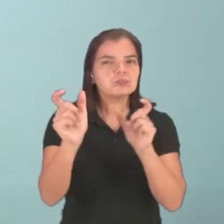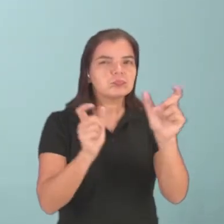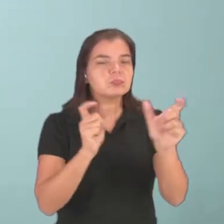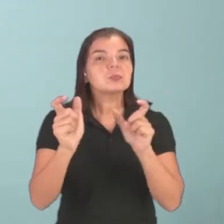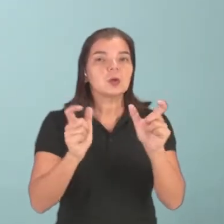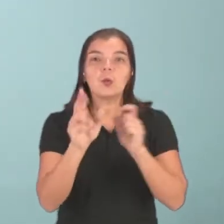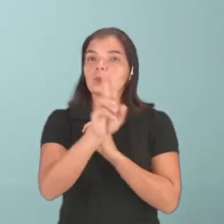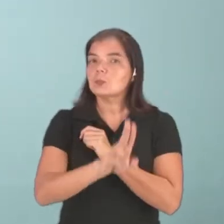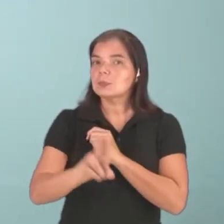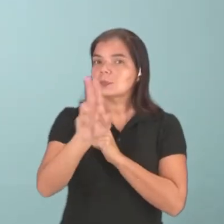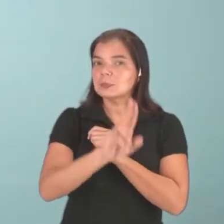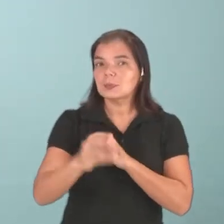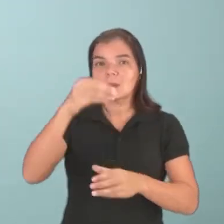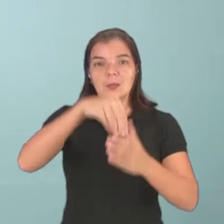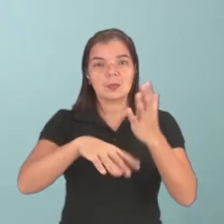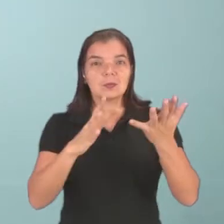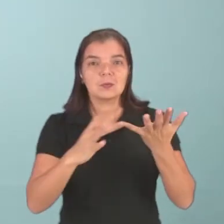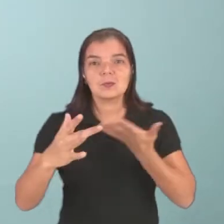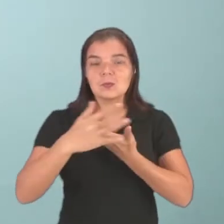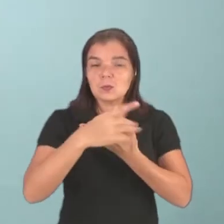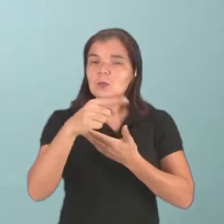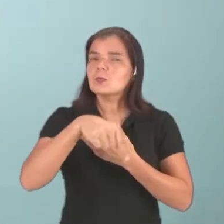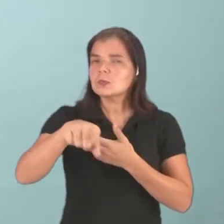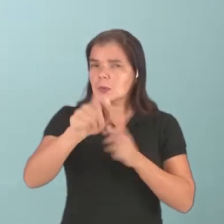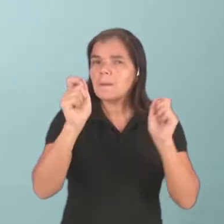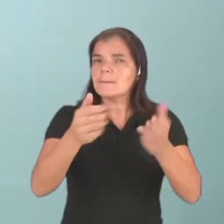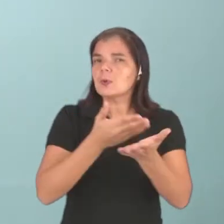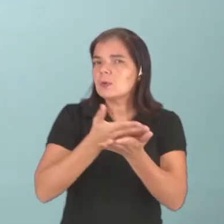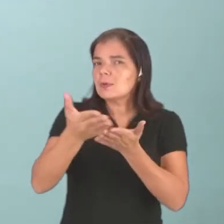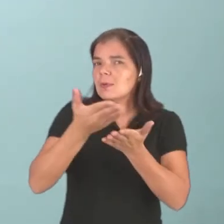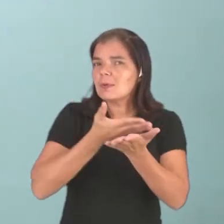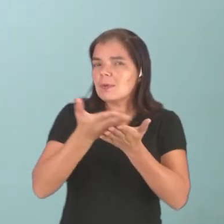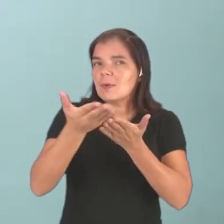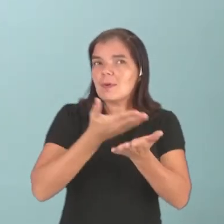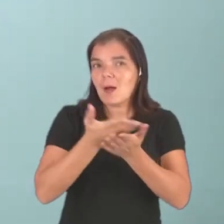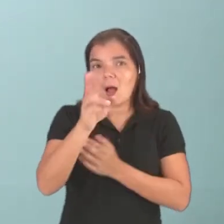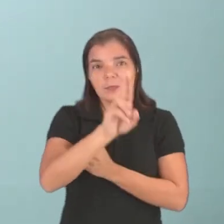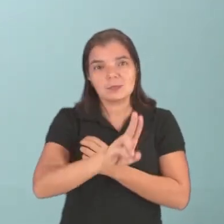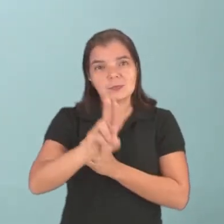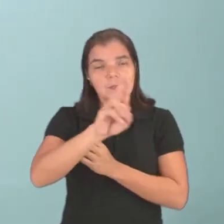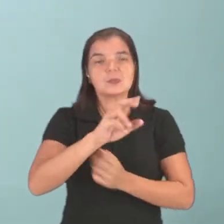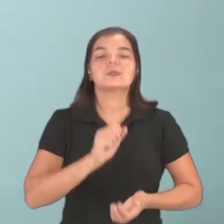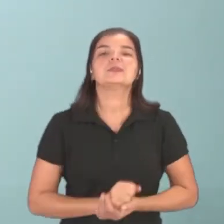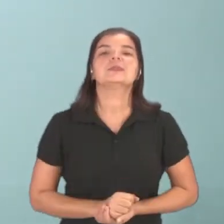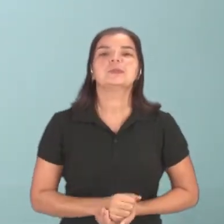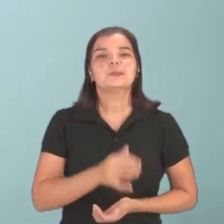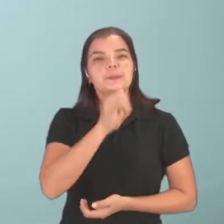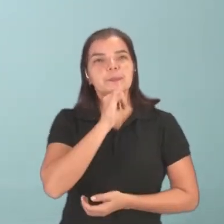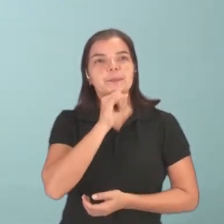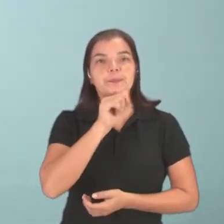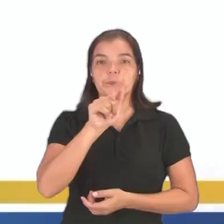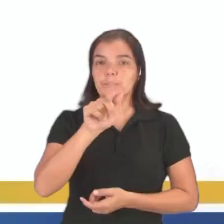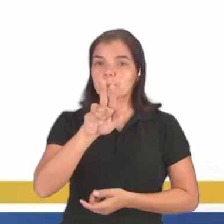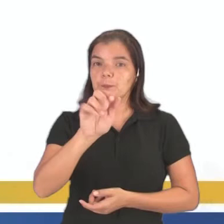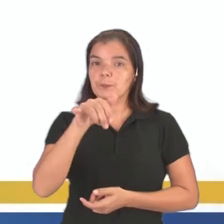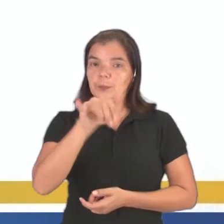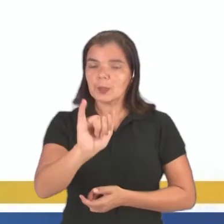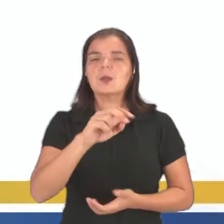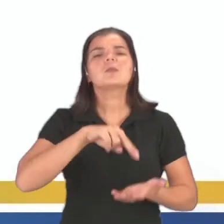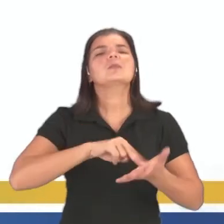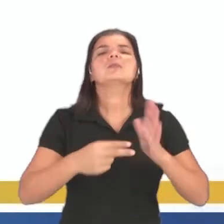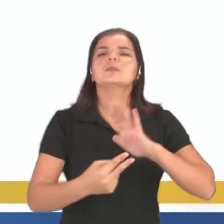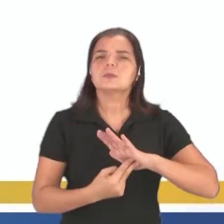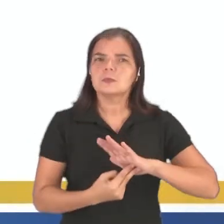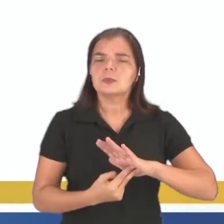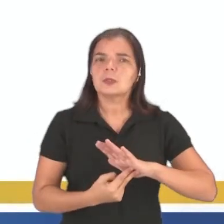são muito utilizadas nas redes sociais e que vocês podem começar a usá-las. Certo? Por exemplo, esta palavra, güey.